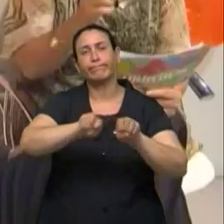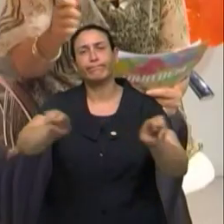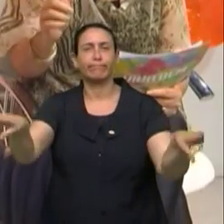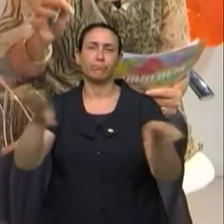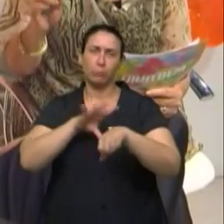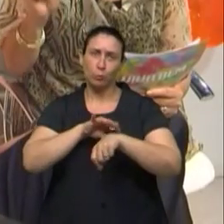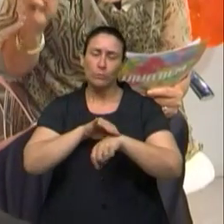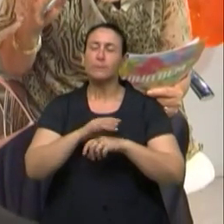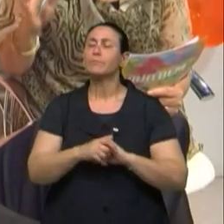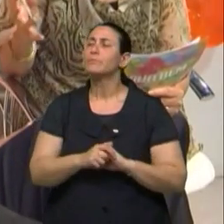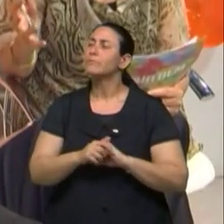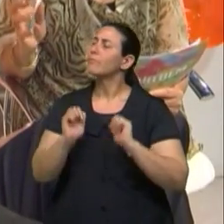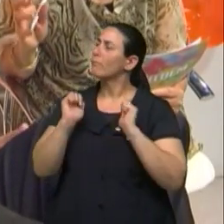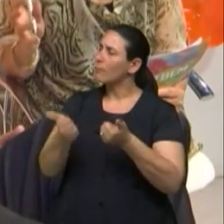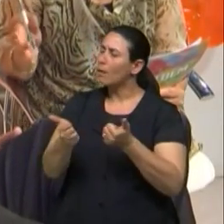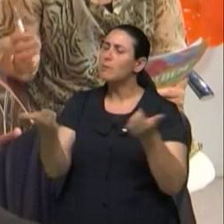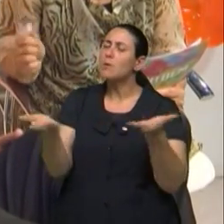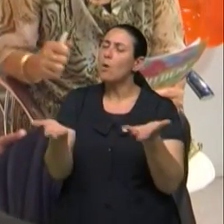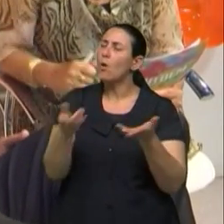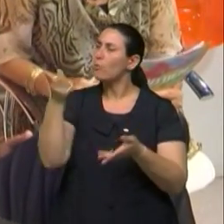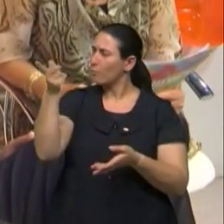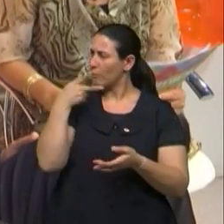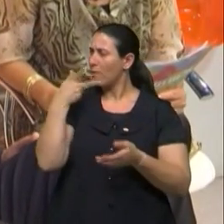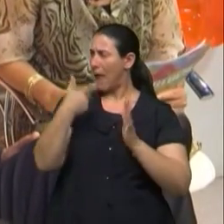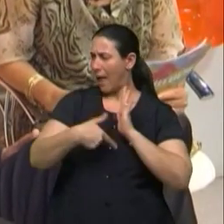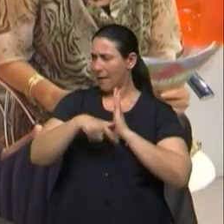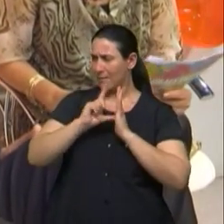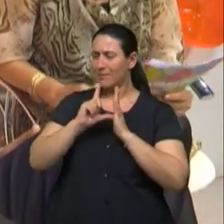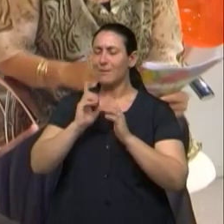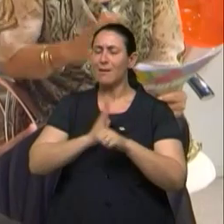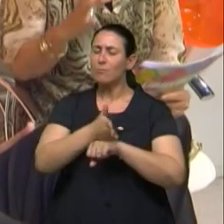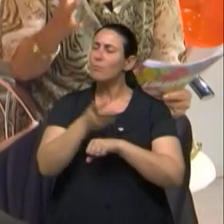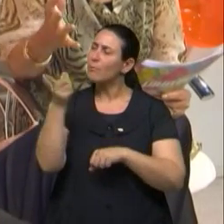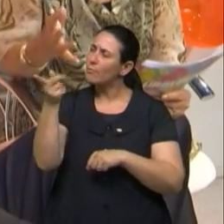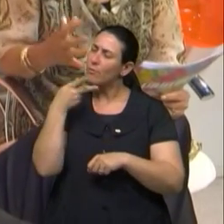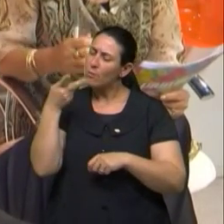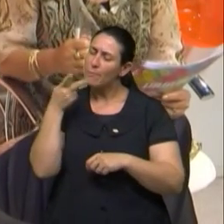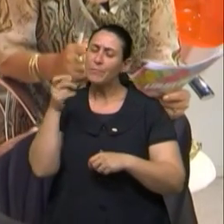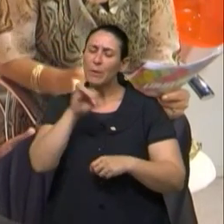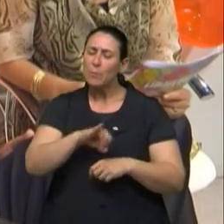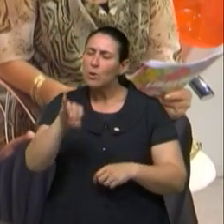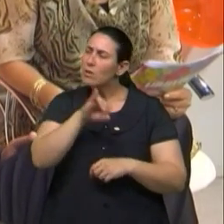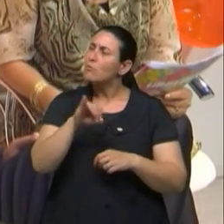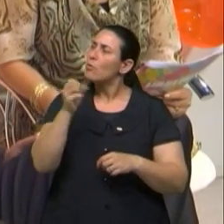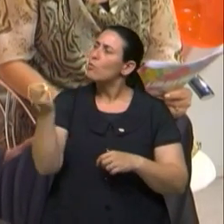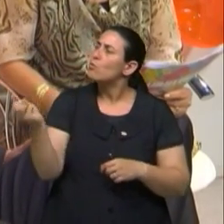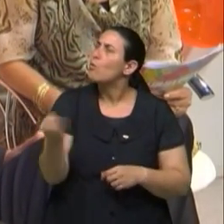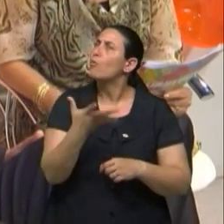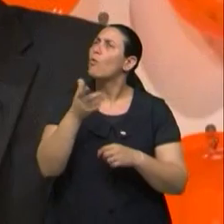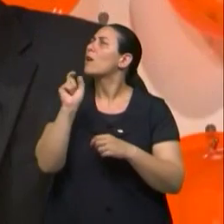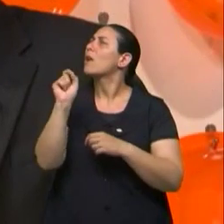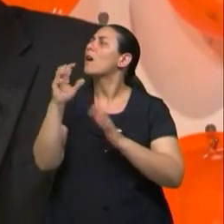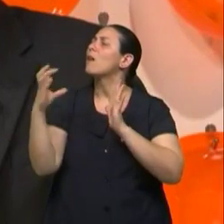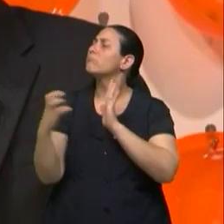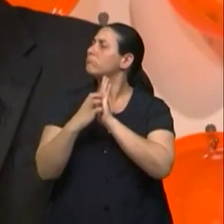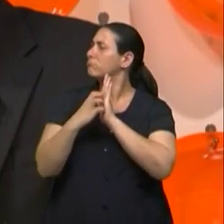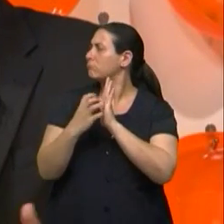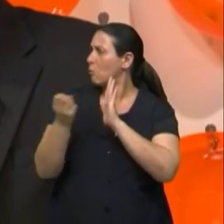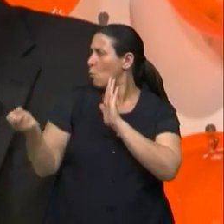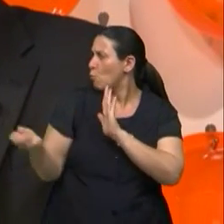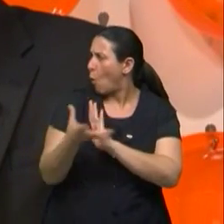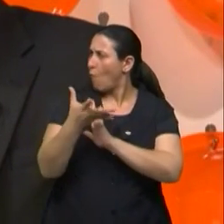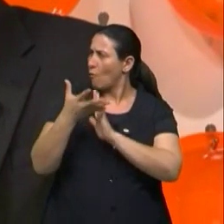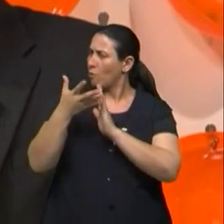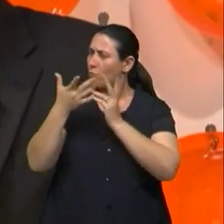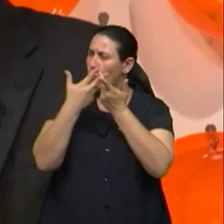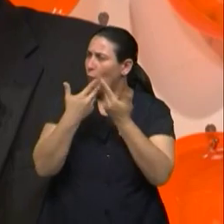Claro. Mas vamos falar de um novo conceito que o senhor me falou antes da gente entrar no ar. Um novo conceito sobre a doença? Não, é que antigamente